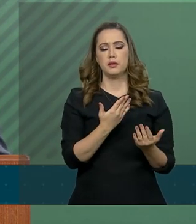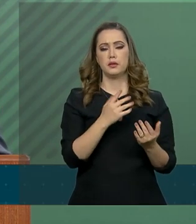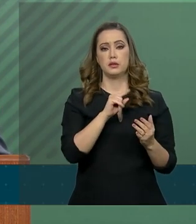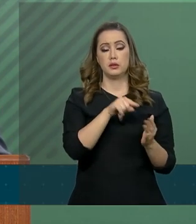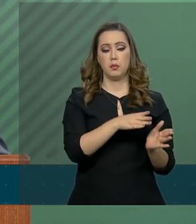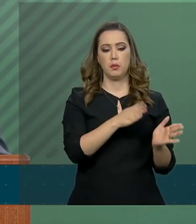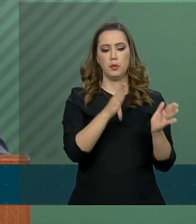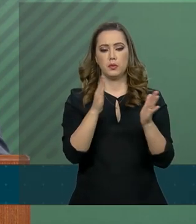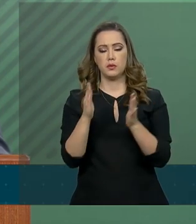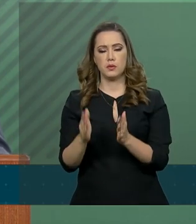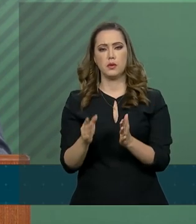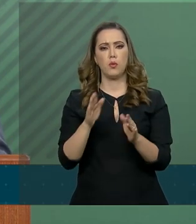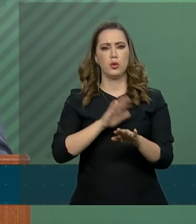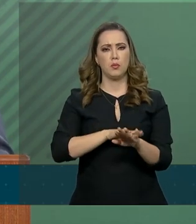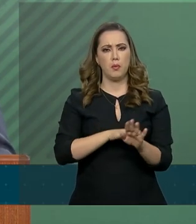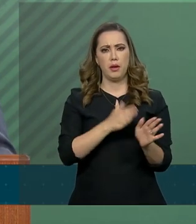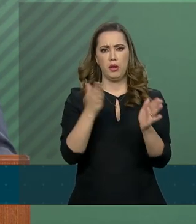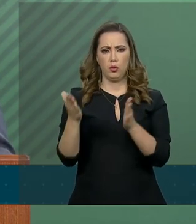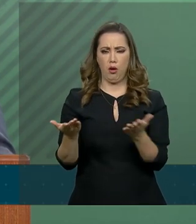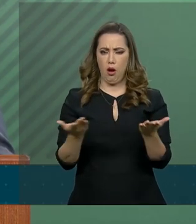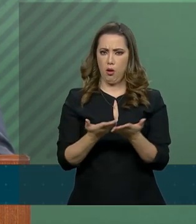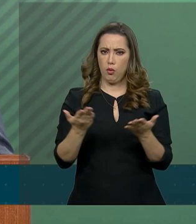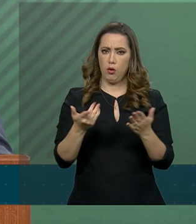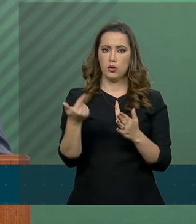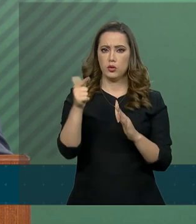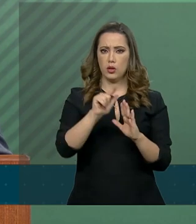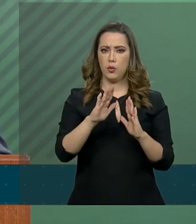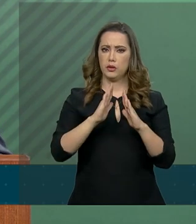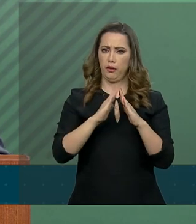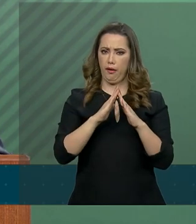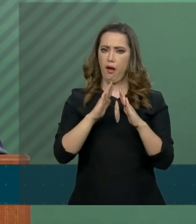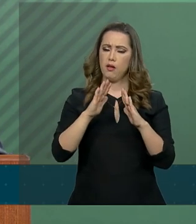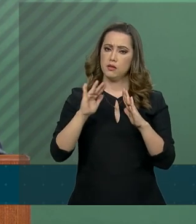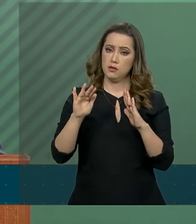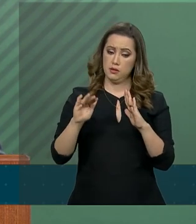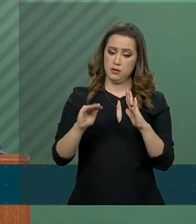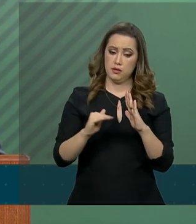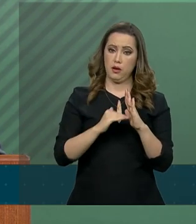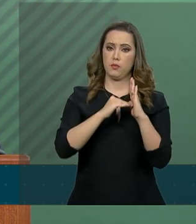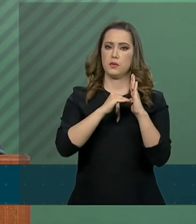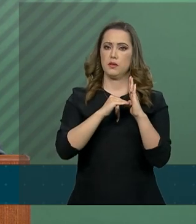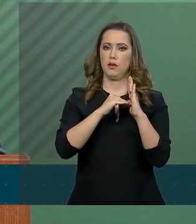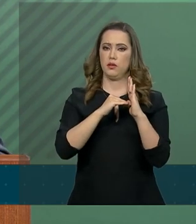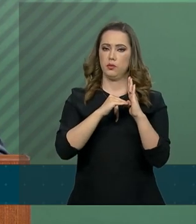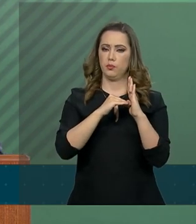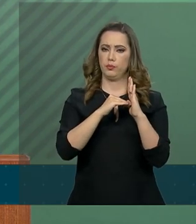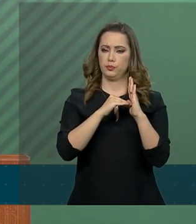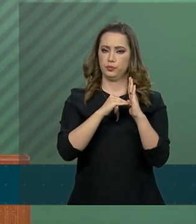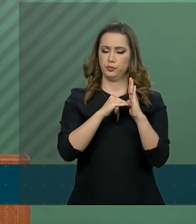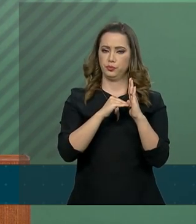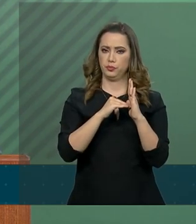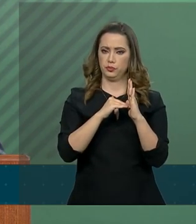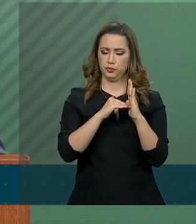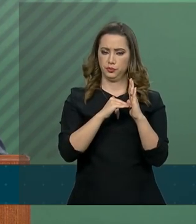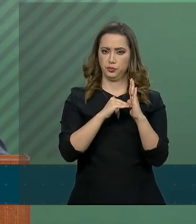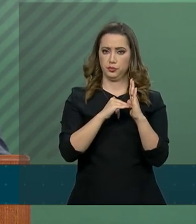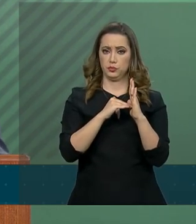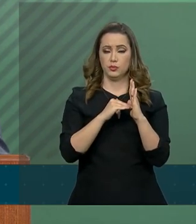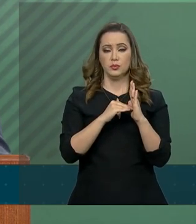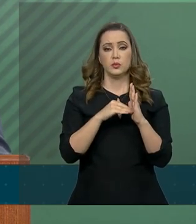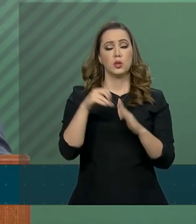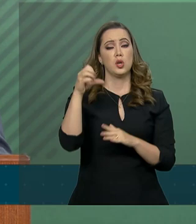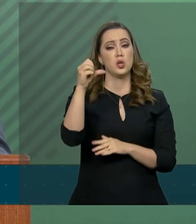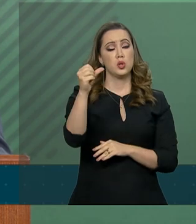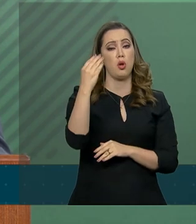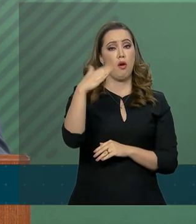essa nova Previdência agora em uma outra casa, que é o Senado Federal. Às 9h30,